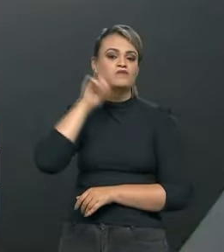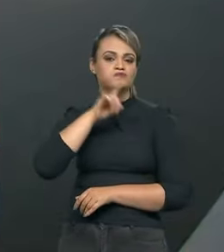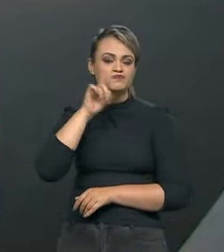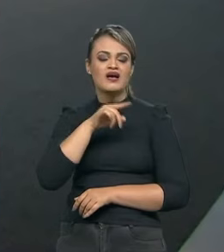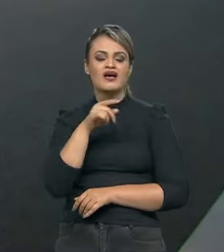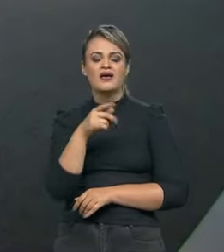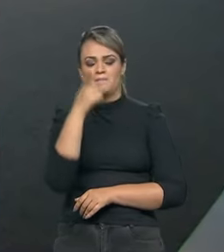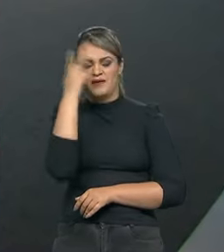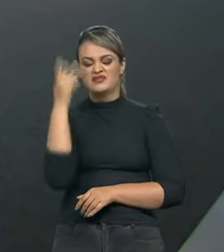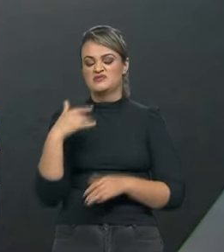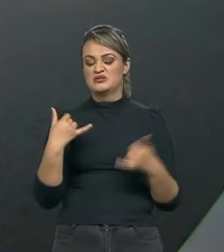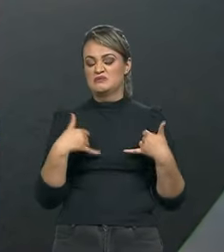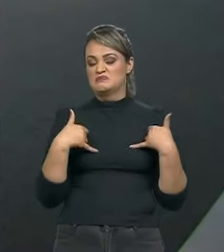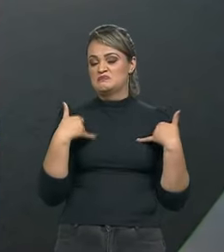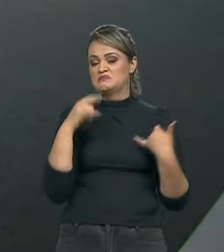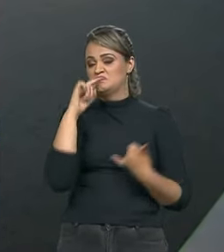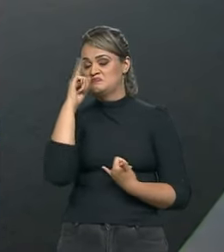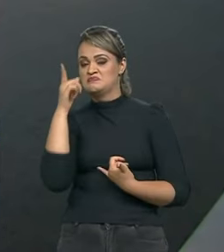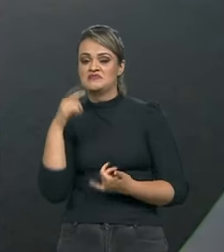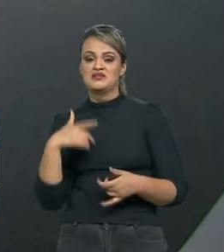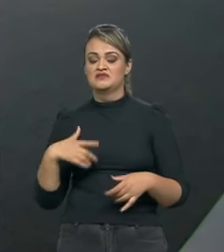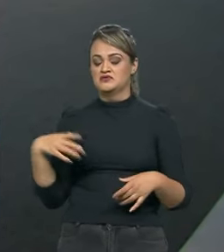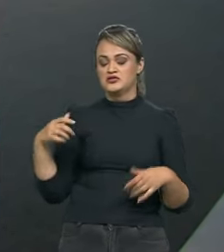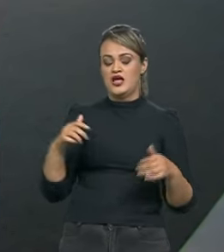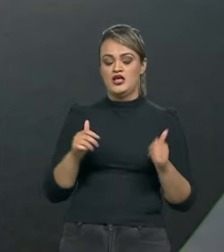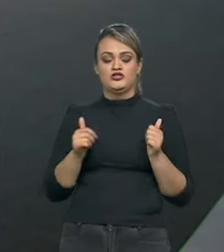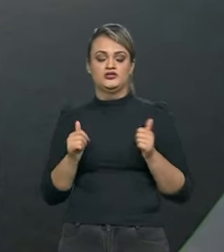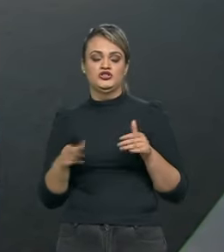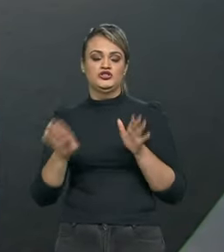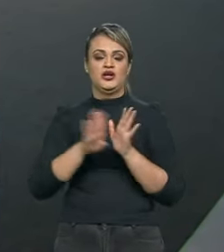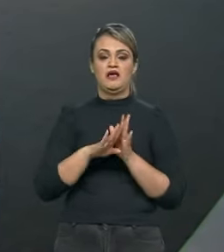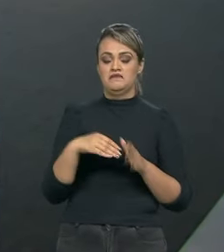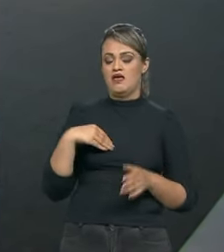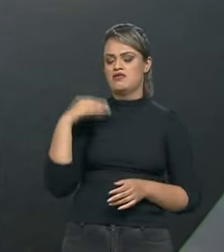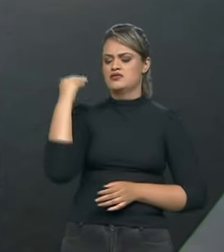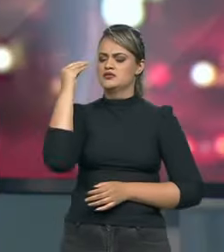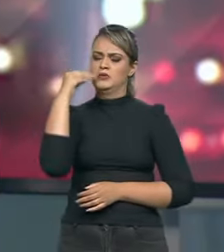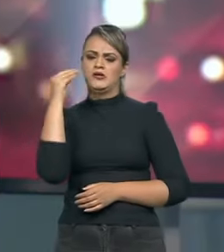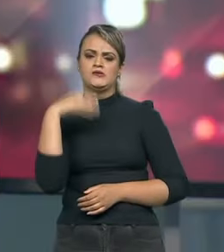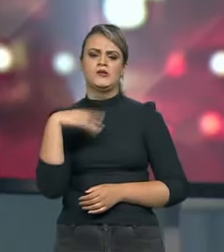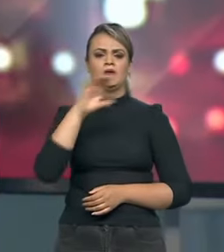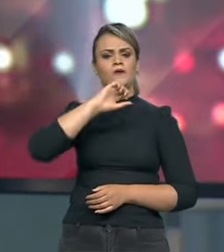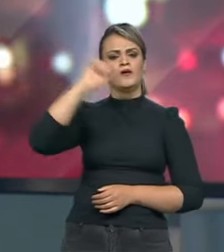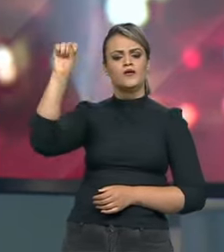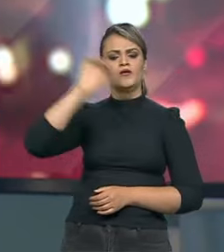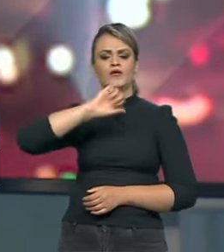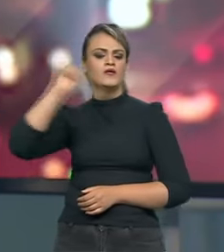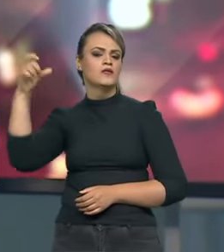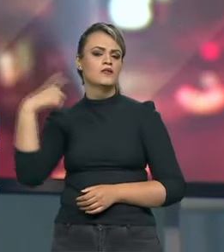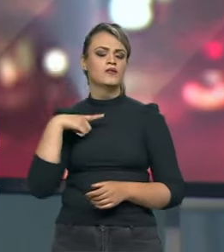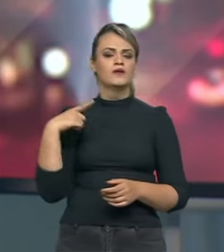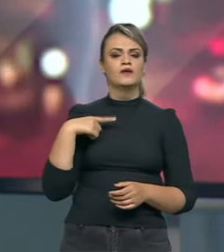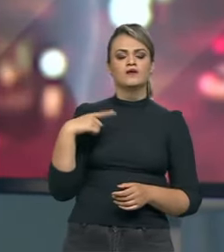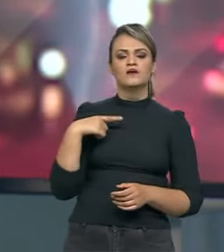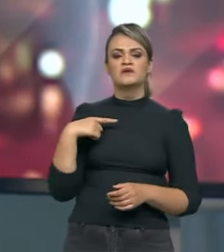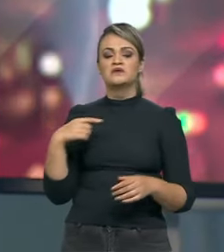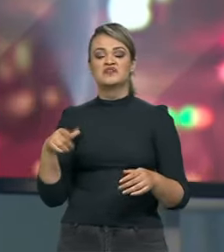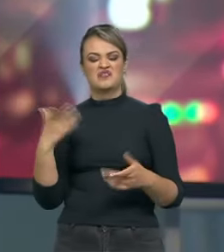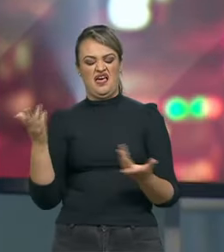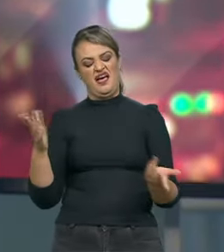era um pouco até de arrogância. Que você chegava com muita experiência, os títulos da Fórmula 1, e que talvez você tivesse